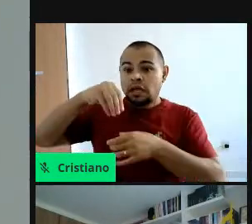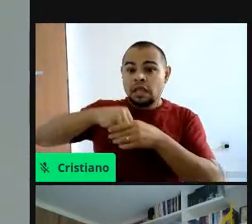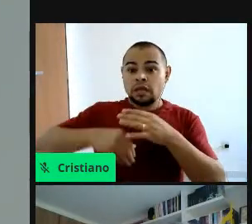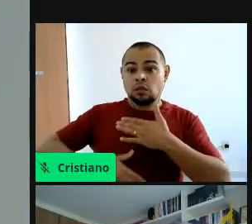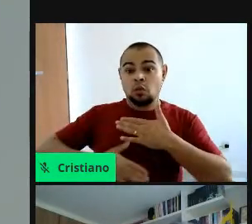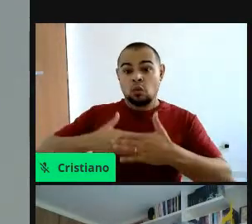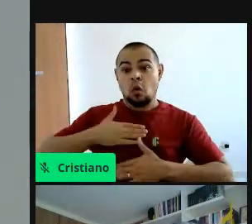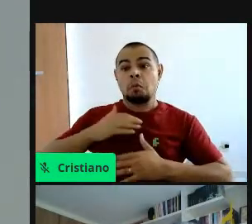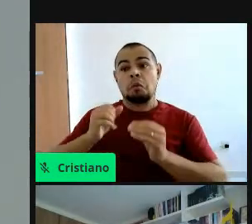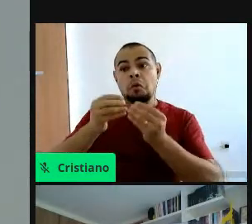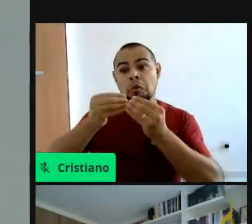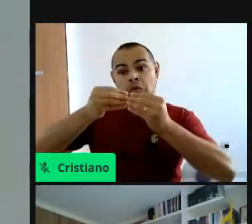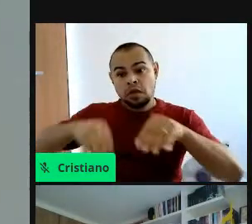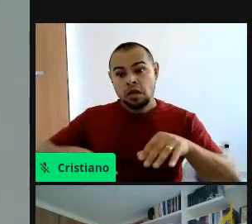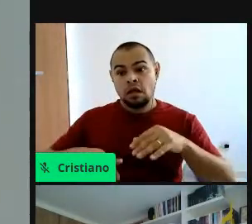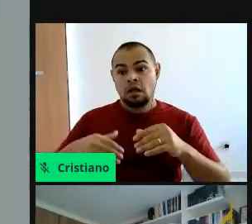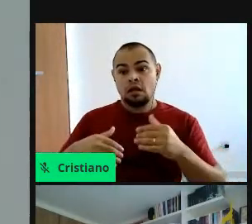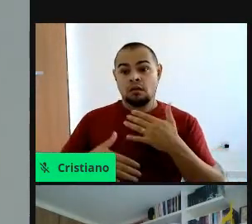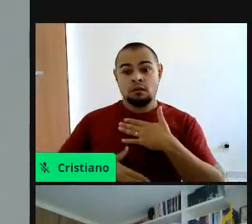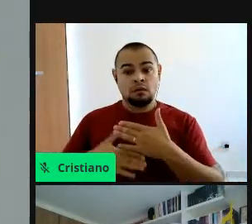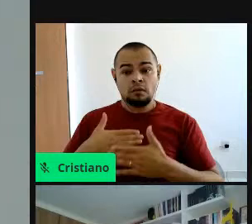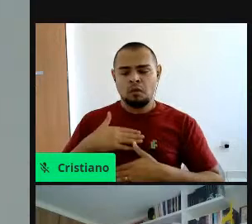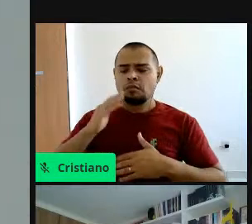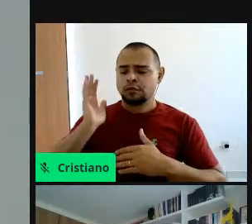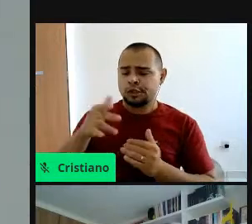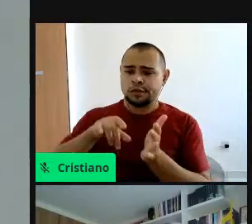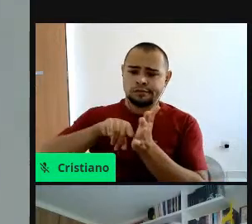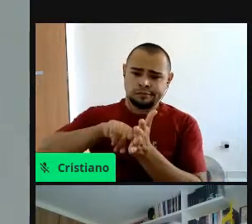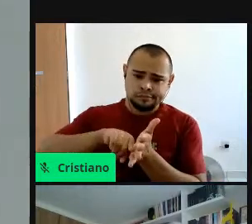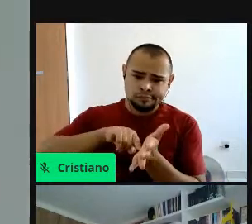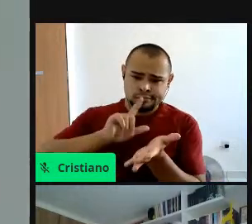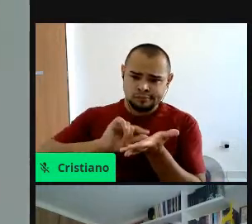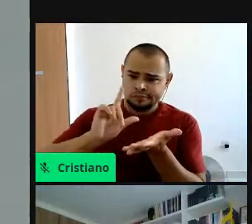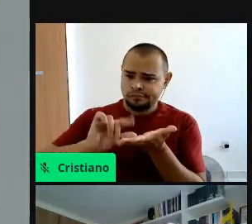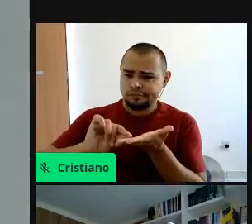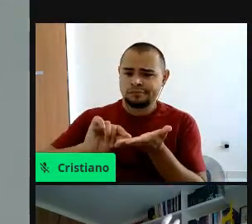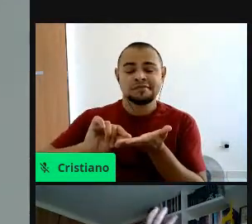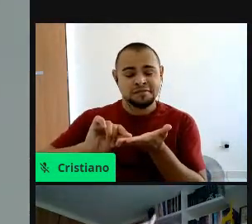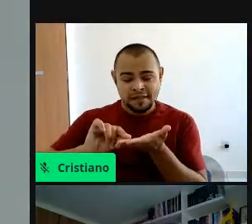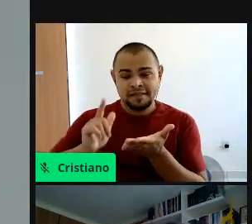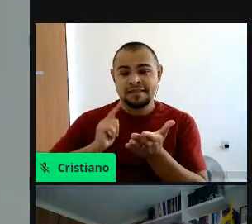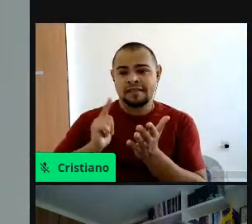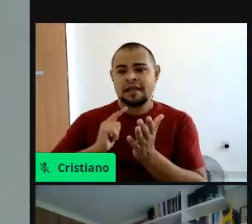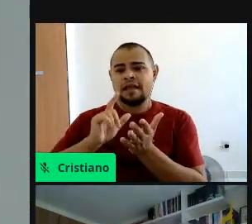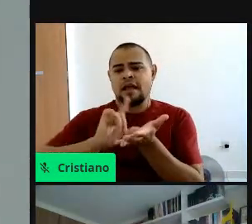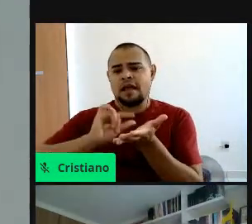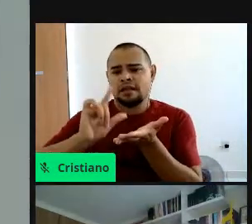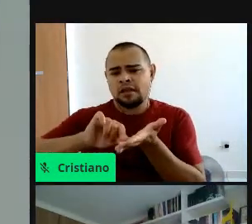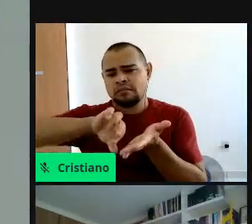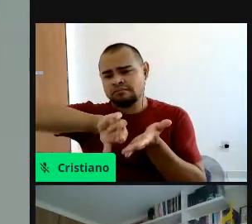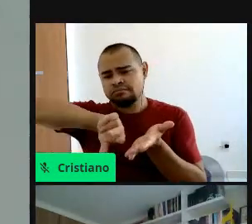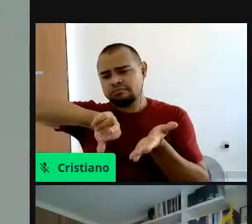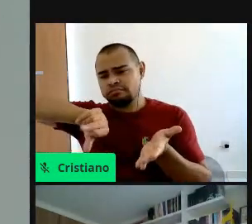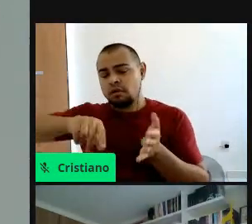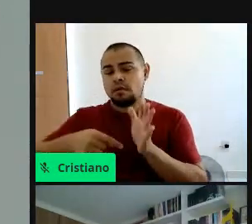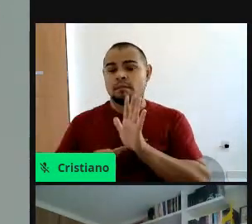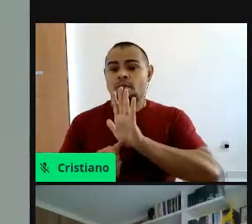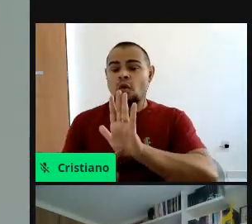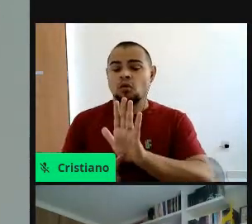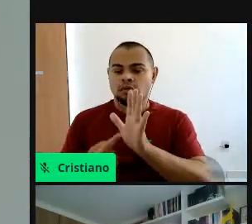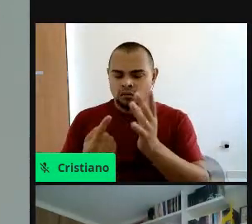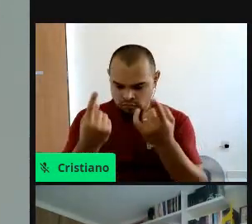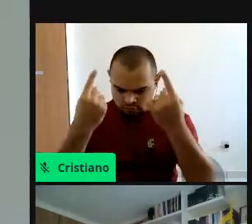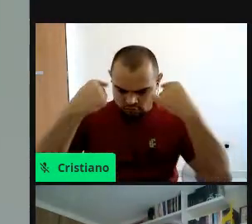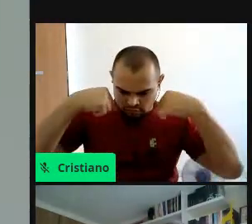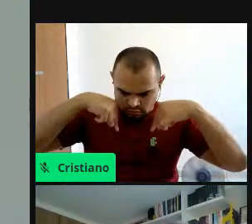dano à saúde, né, já foi verificado isso na pesquisa, onde a literatura reporta, através de artigos científicos, a presença desses